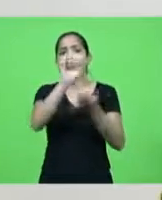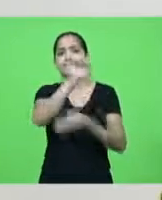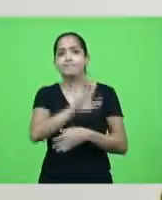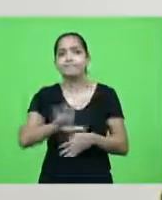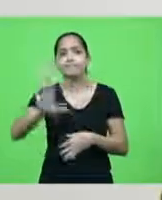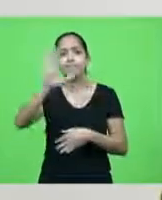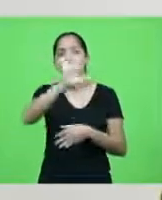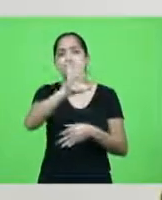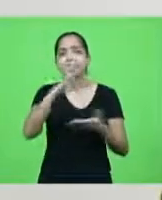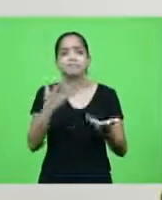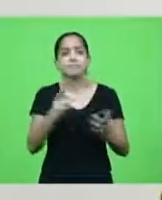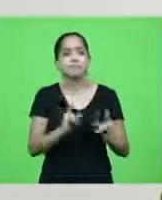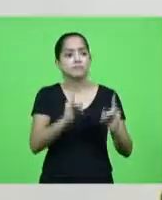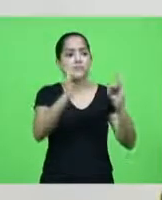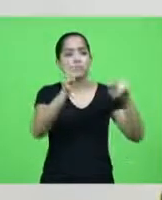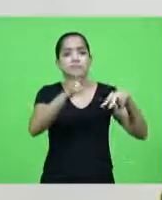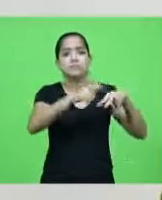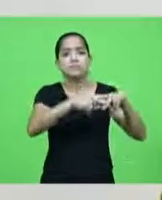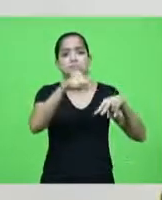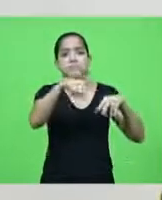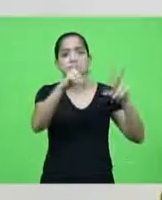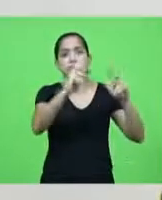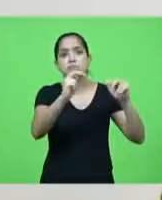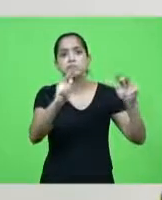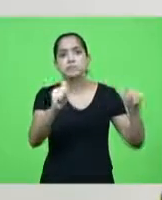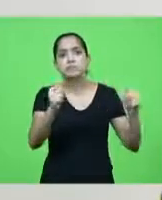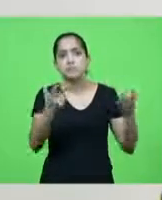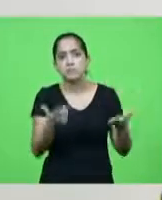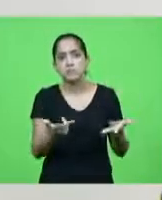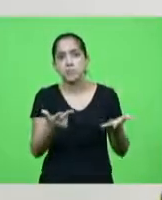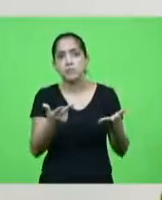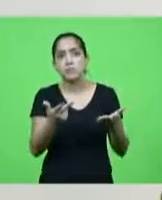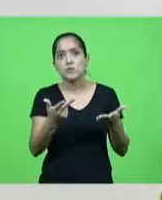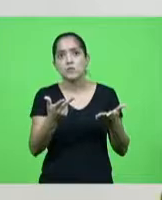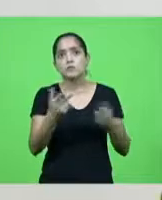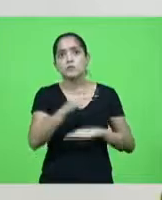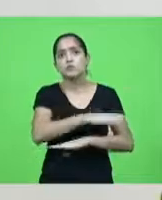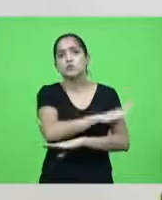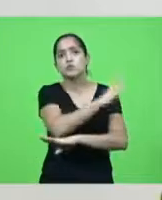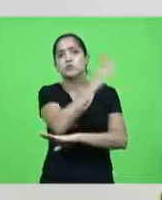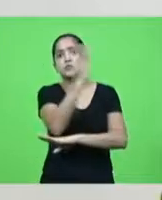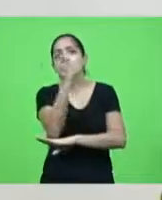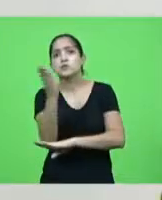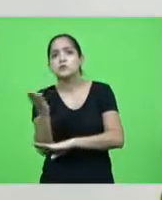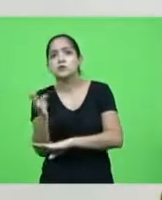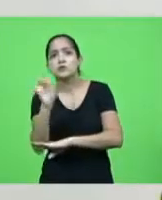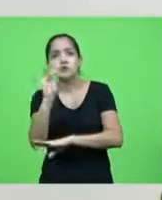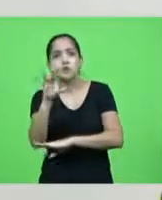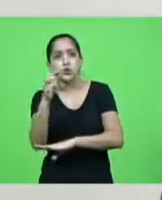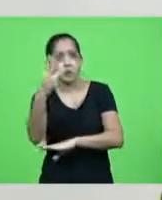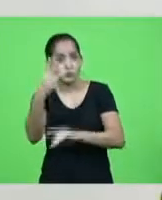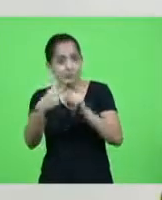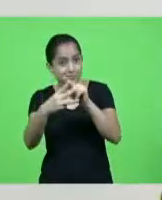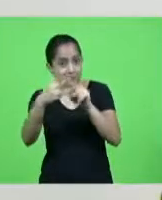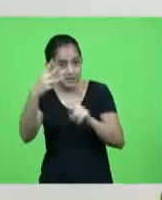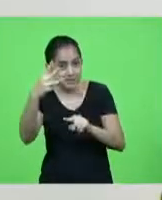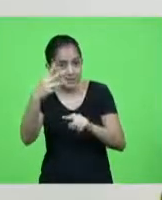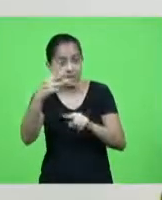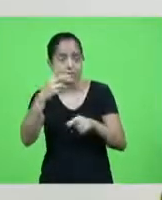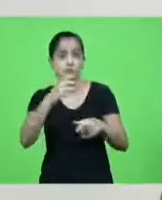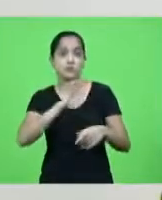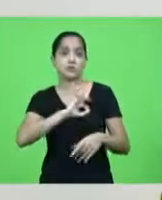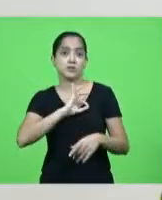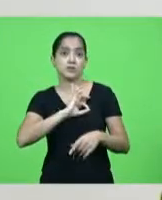que o presídio aqui de Florianópolis passa um dia inteiro com três policiais para cuidar de 600